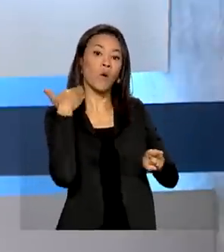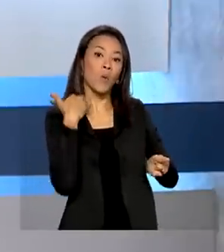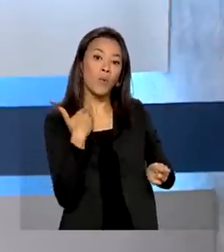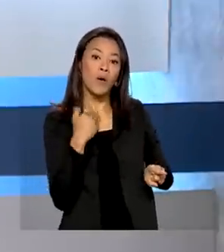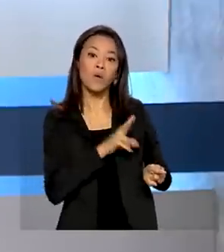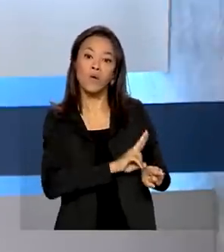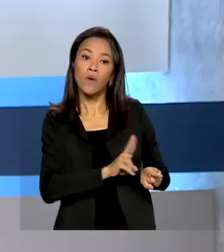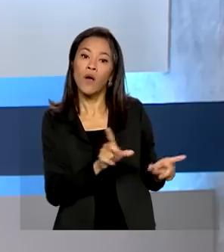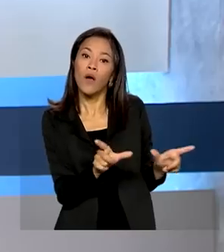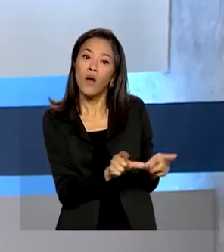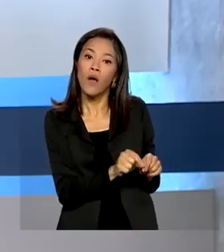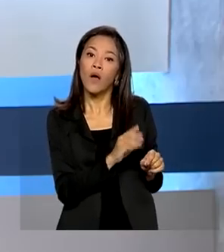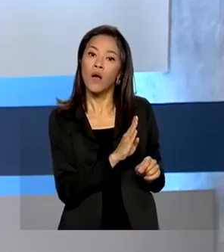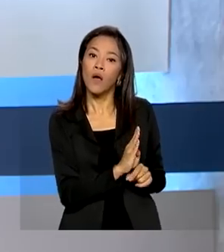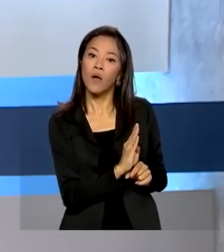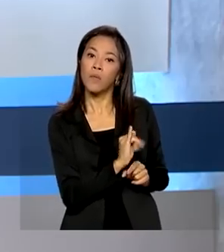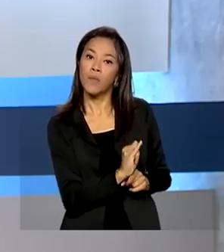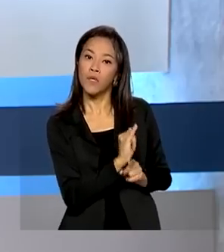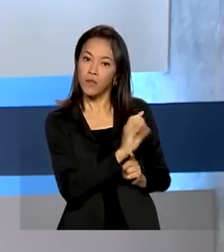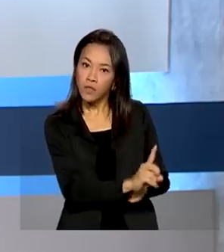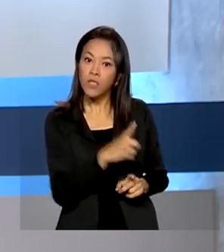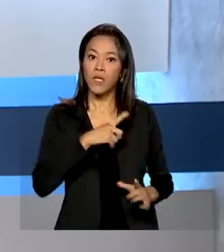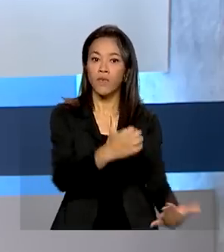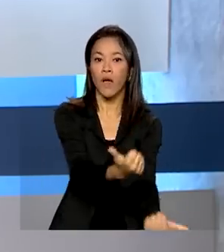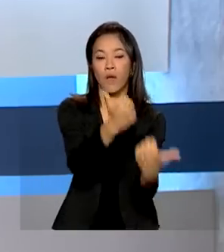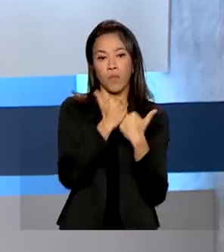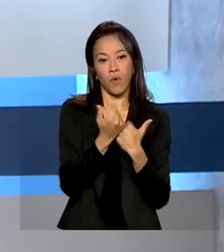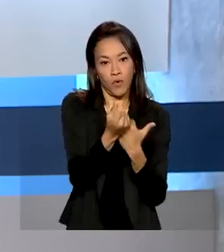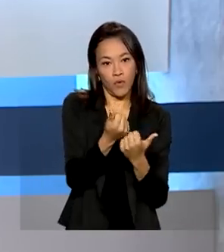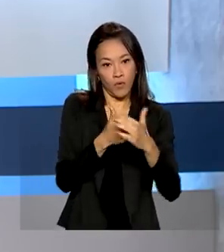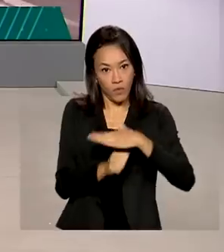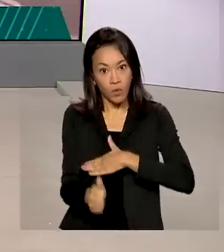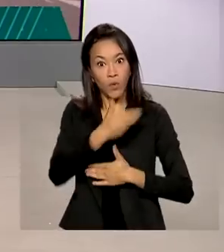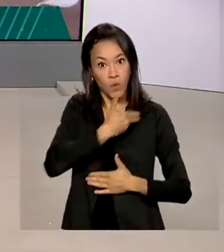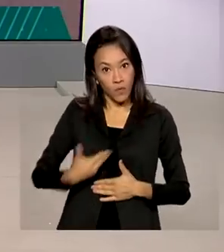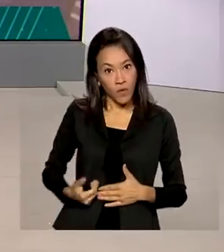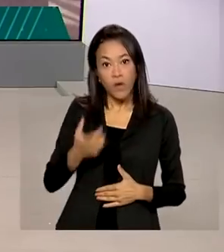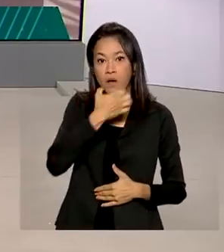Desenvolvimento, o BID, e contou com o apoio financeiro do governo britânico.